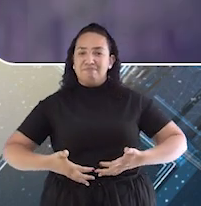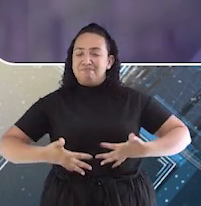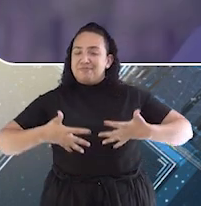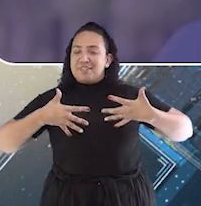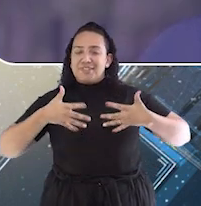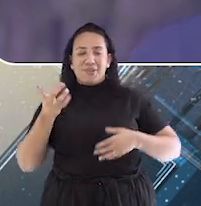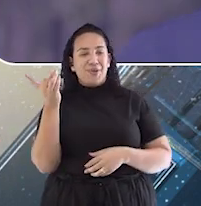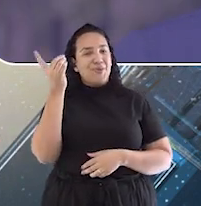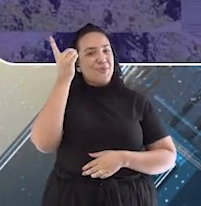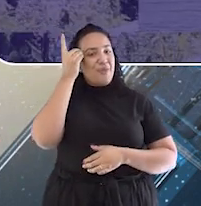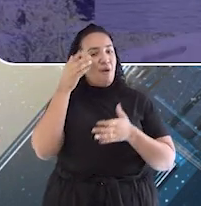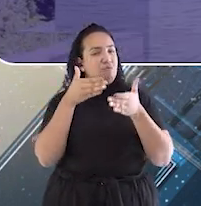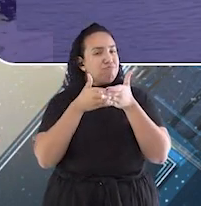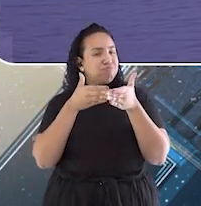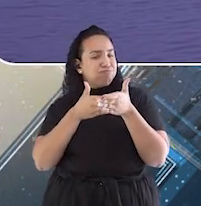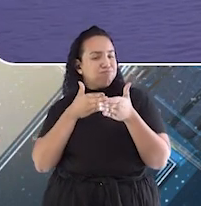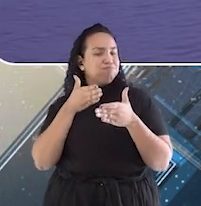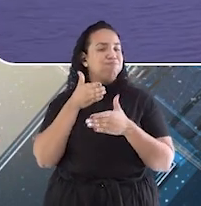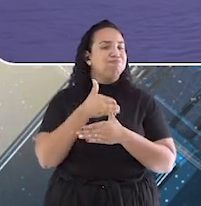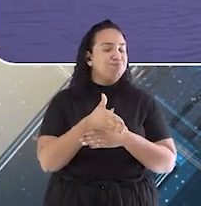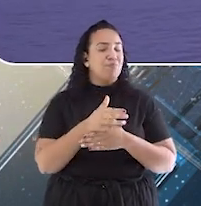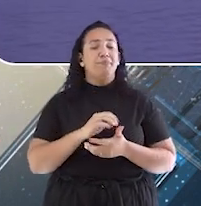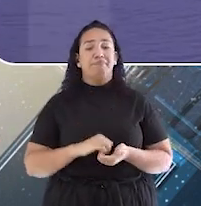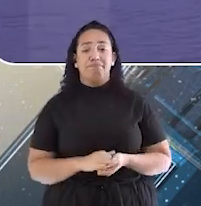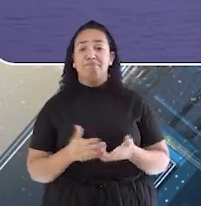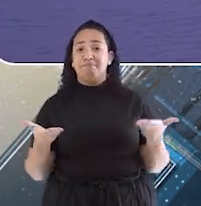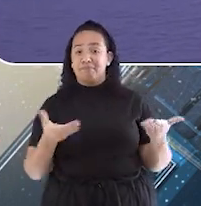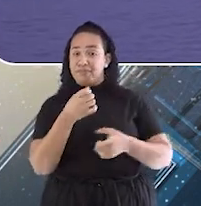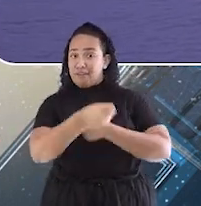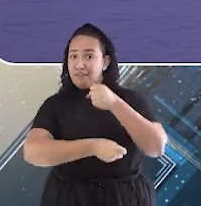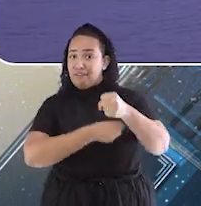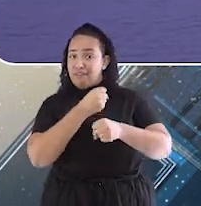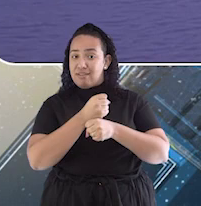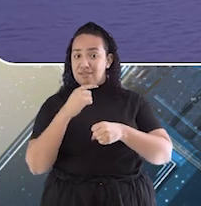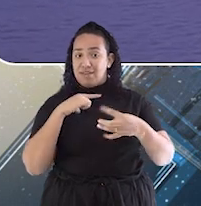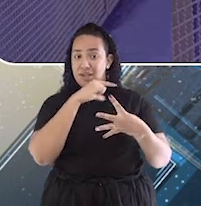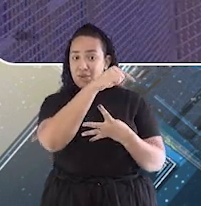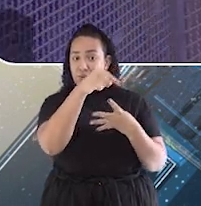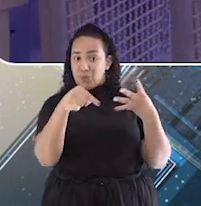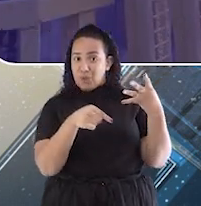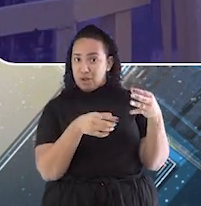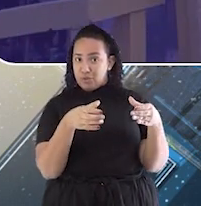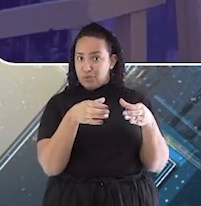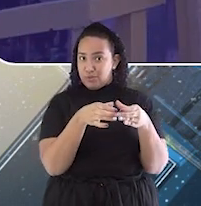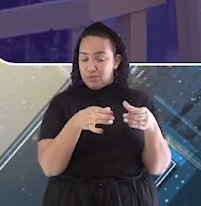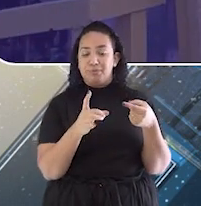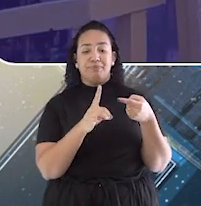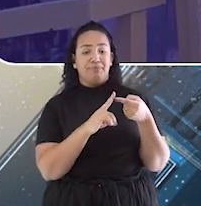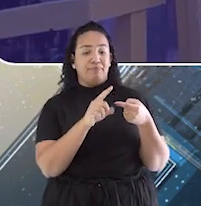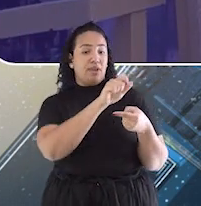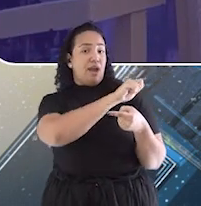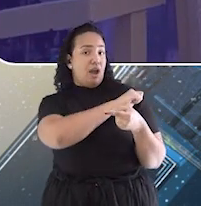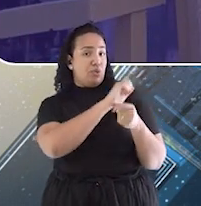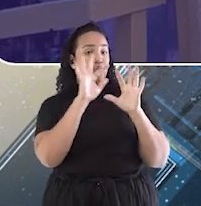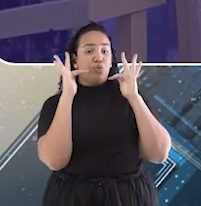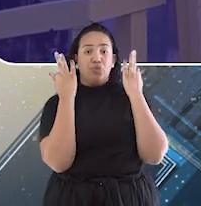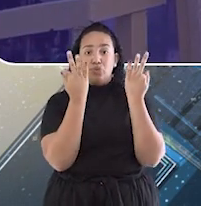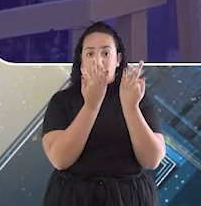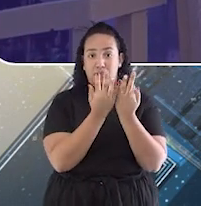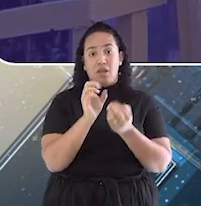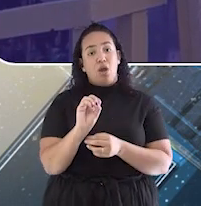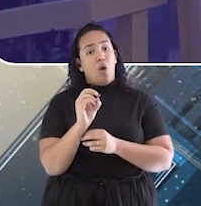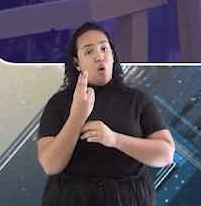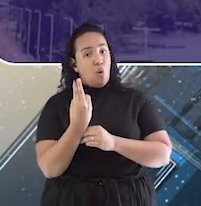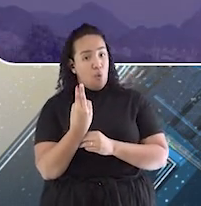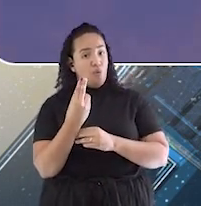superação Este ano teremos quatro categorias Aluno e família ou servidor